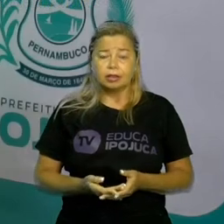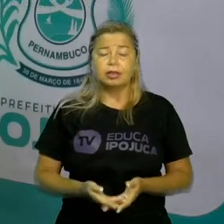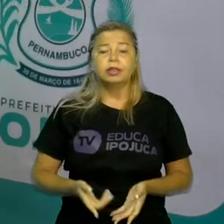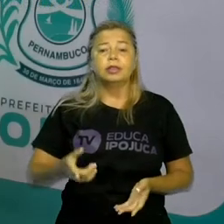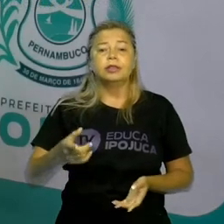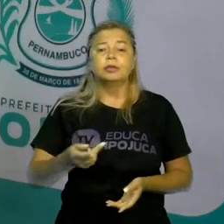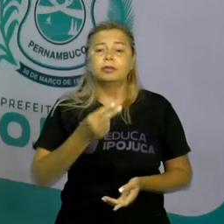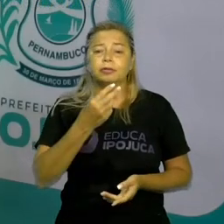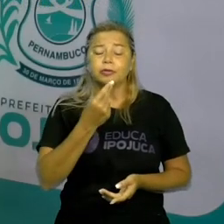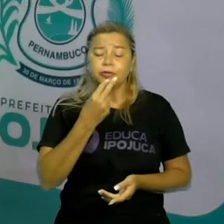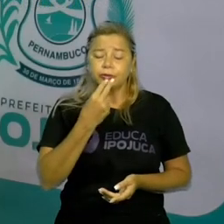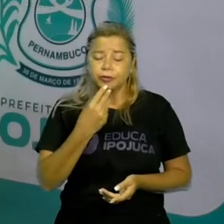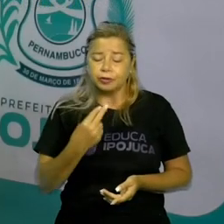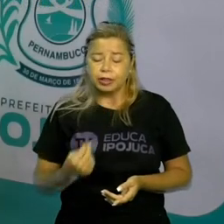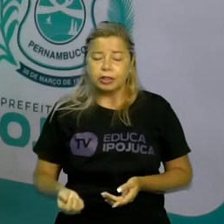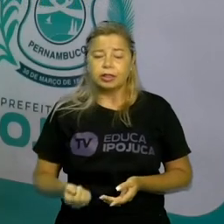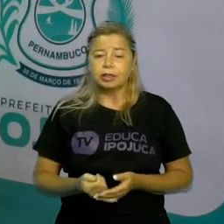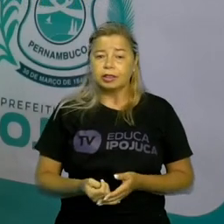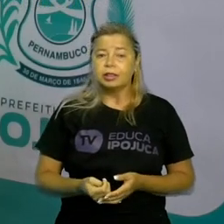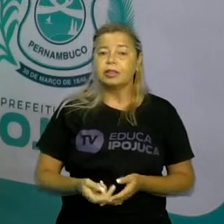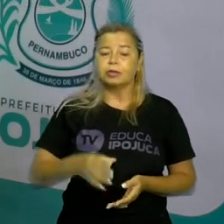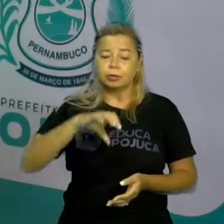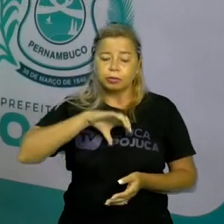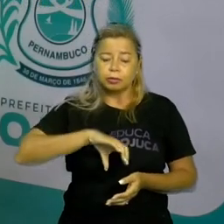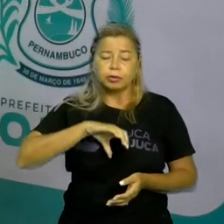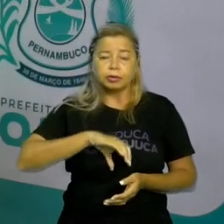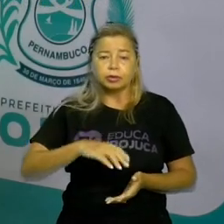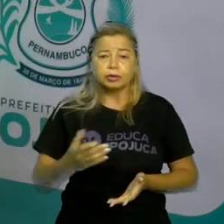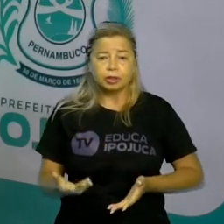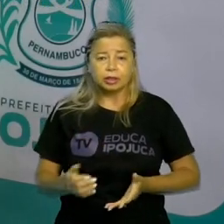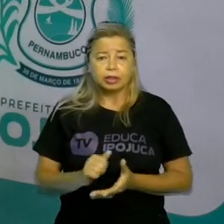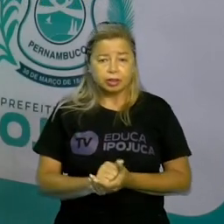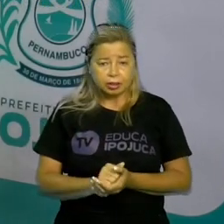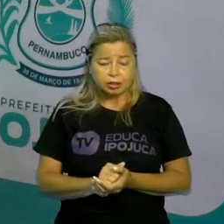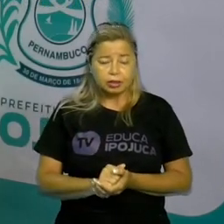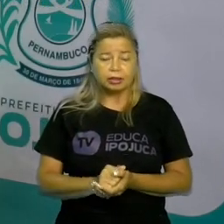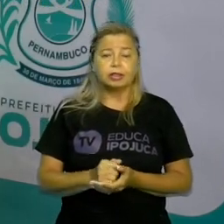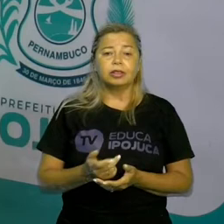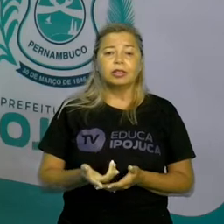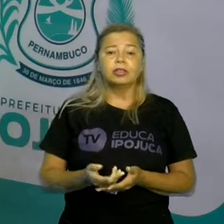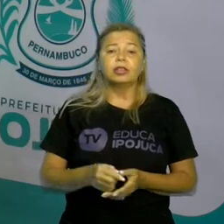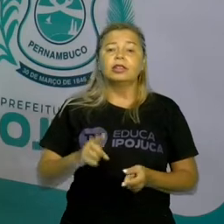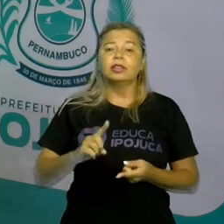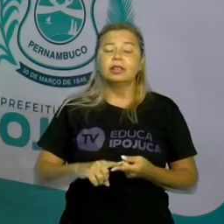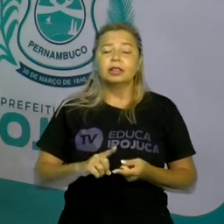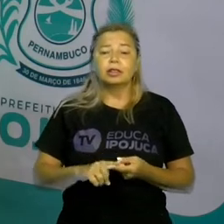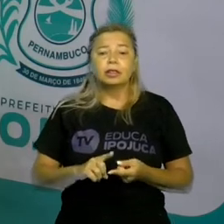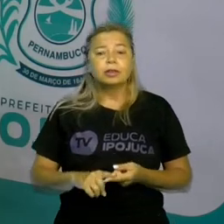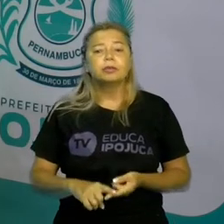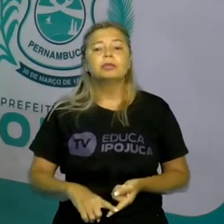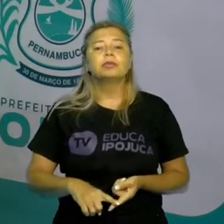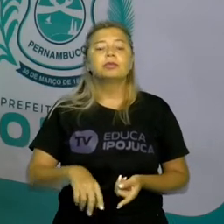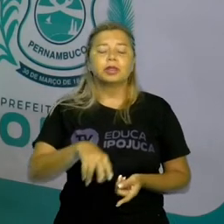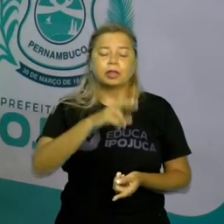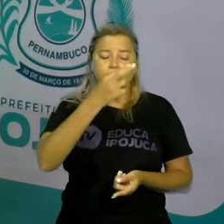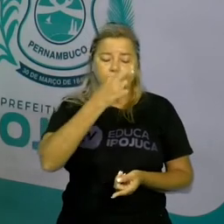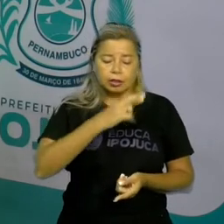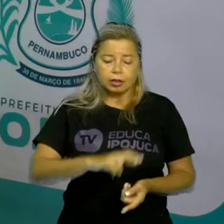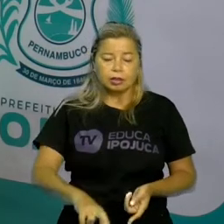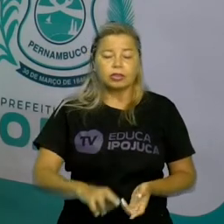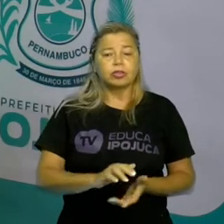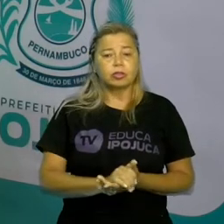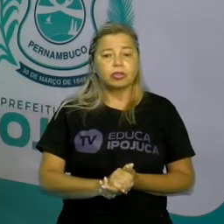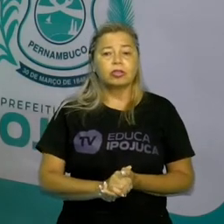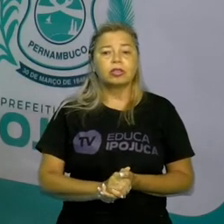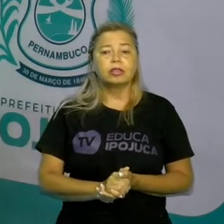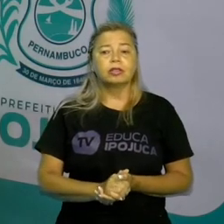das variações que a gente tem, e, predominantemente, a mesma religião, o cristianismo. Apesar